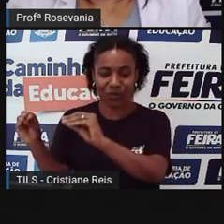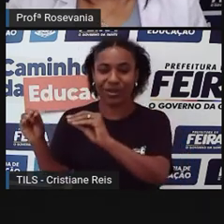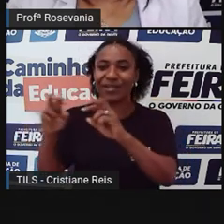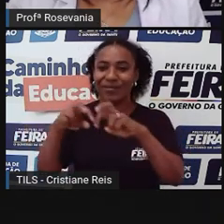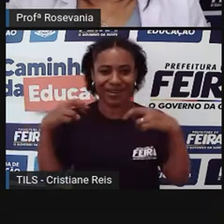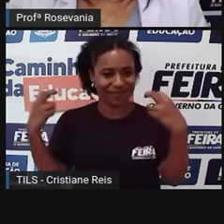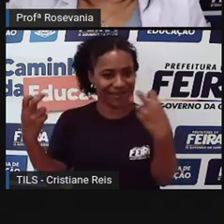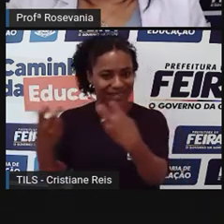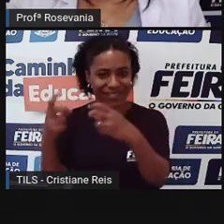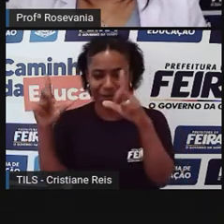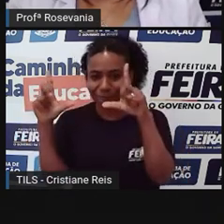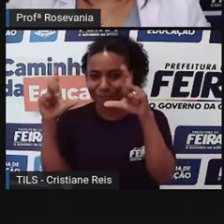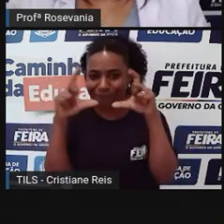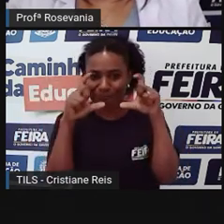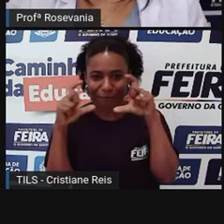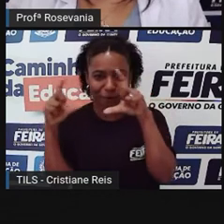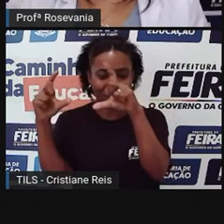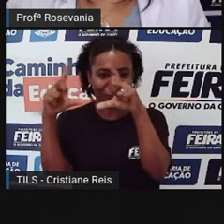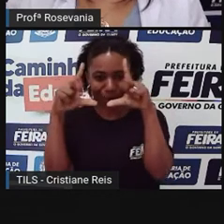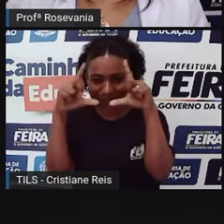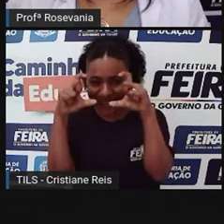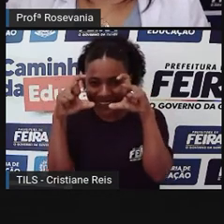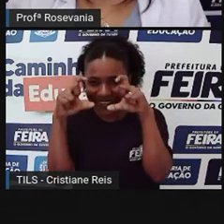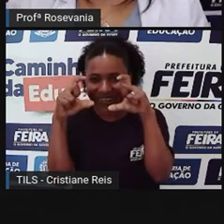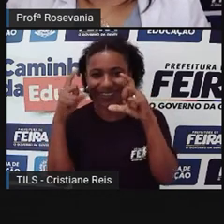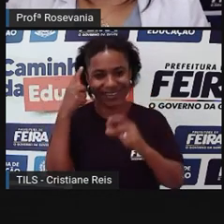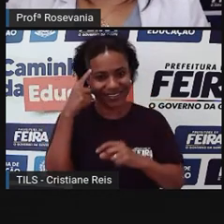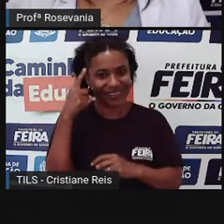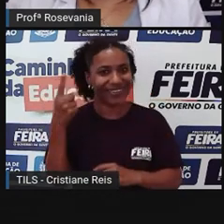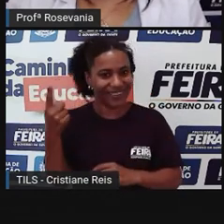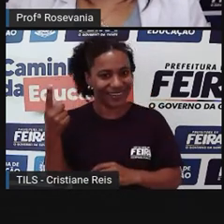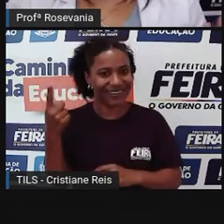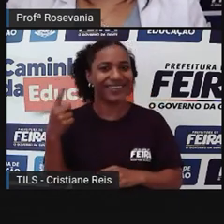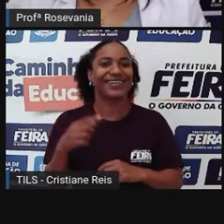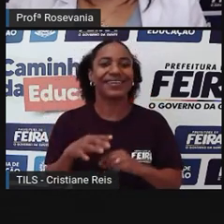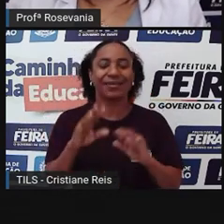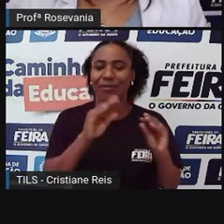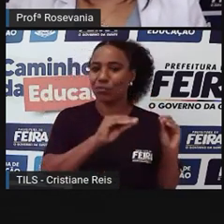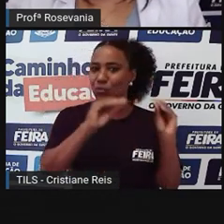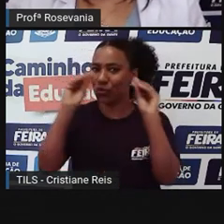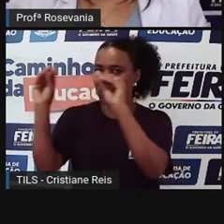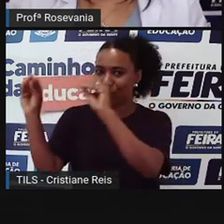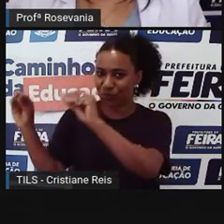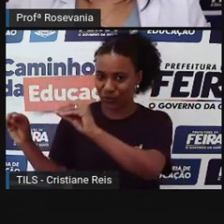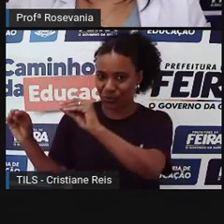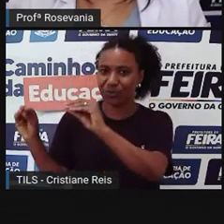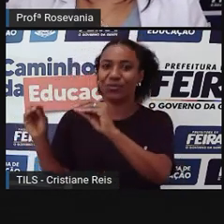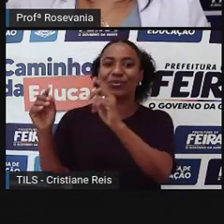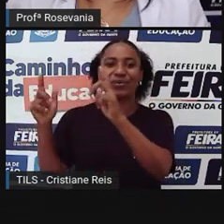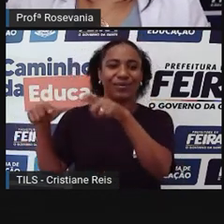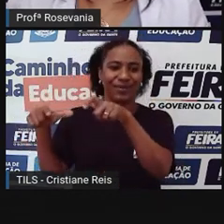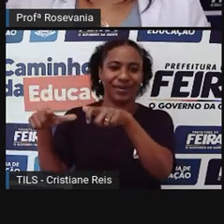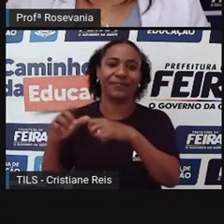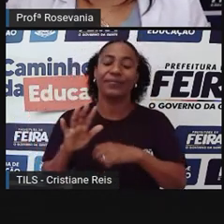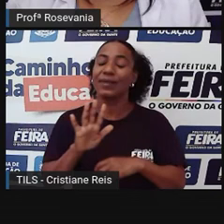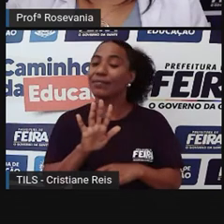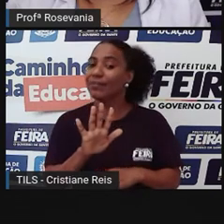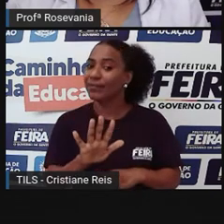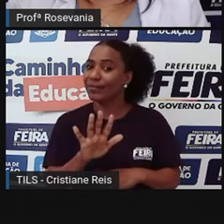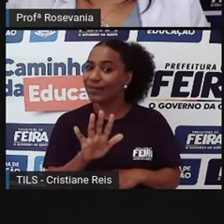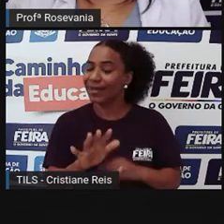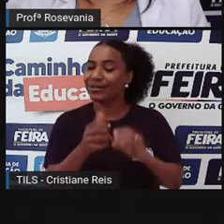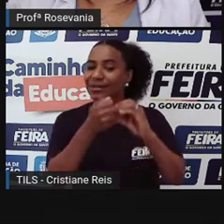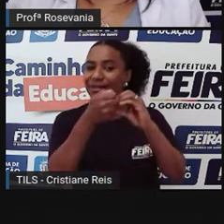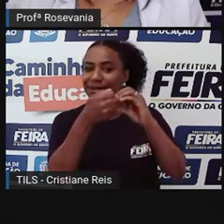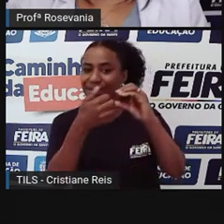fotos da que a chamava praça do Lambi-Lambi. Também tiraram eles daí, eles foram ocupar outros espaços, mas a